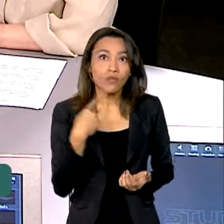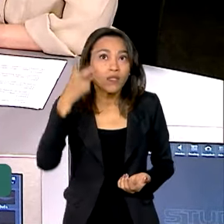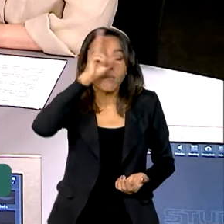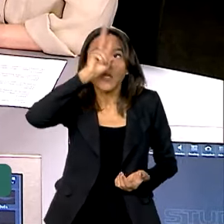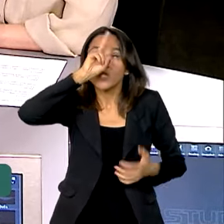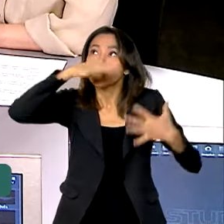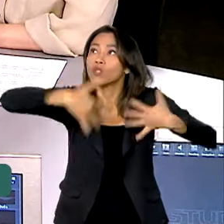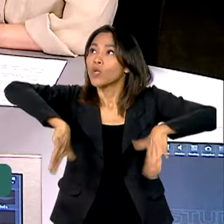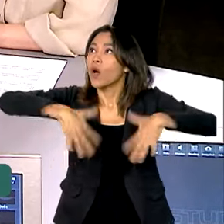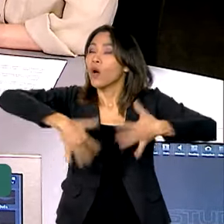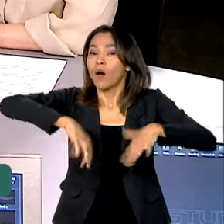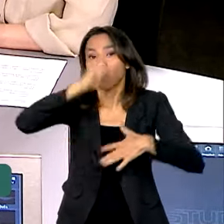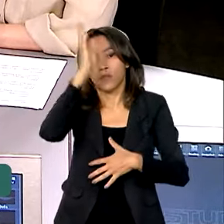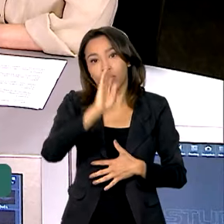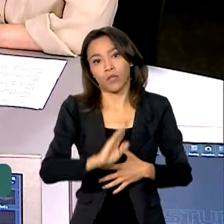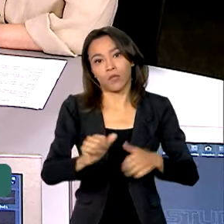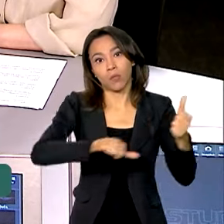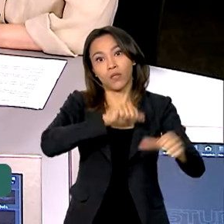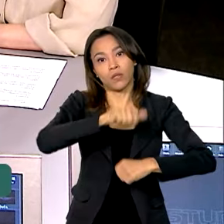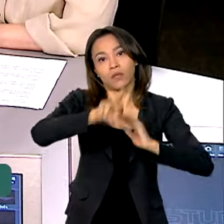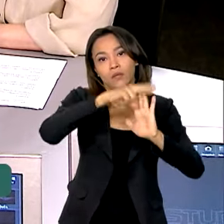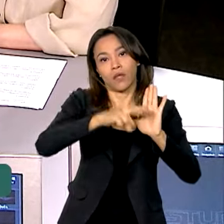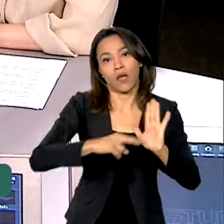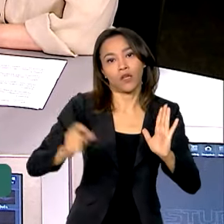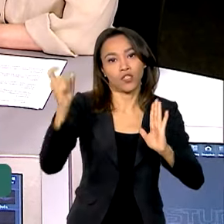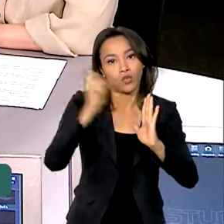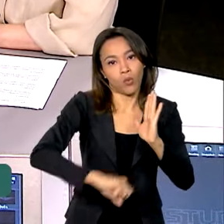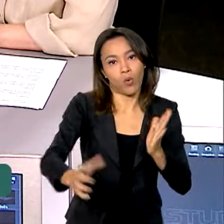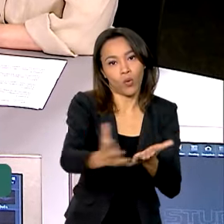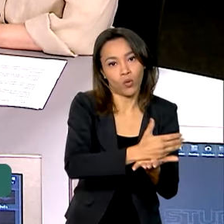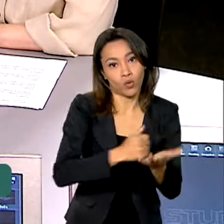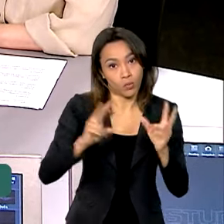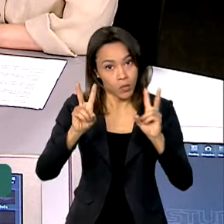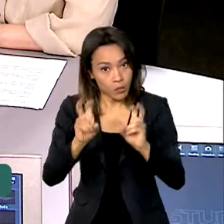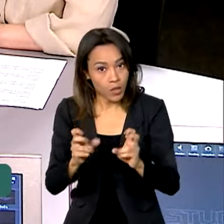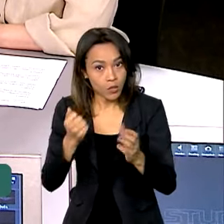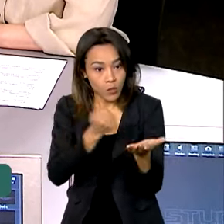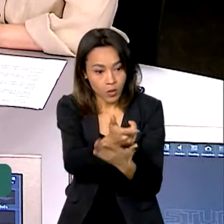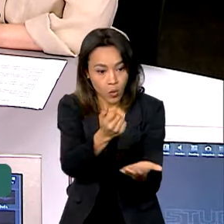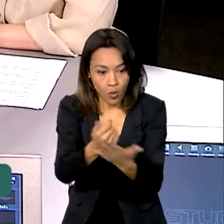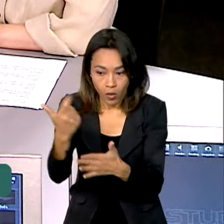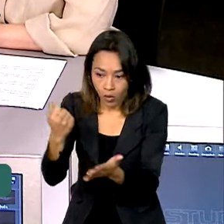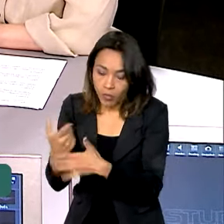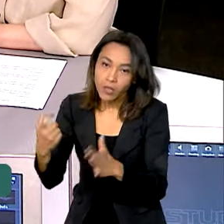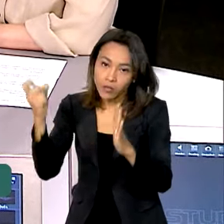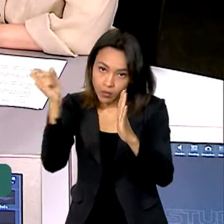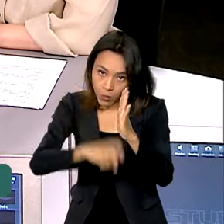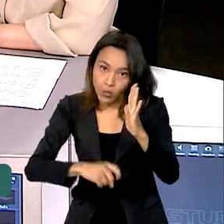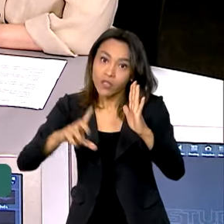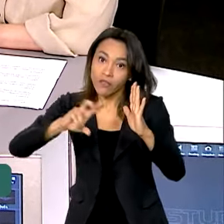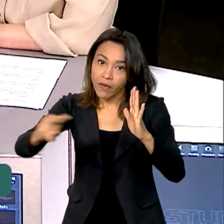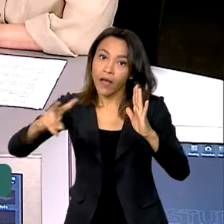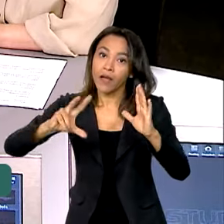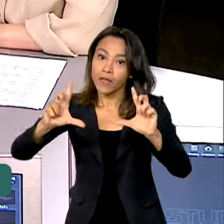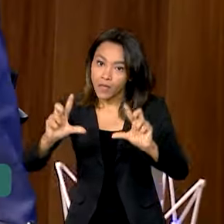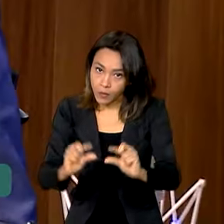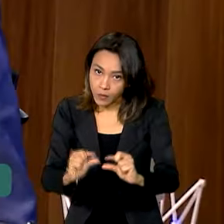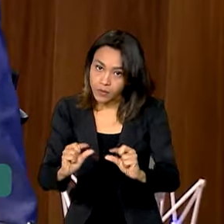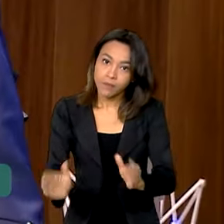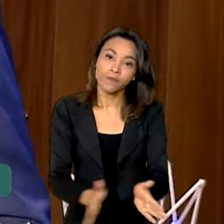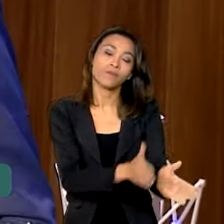história do Brasil, começando pelos impostos sobre o consumo, que vão cair, mas, na